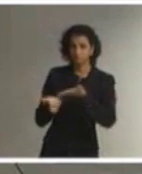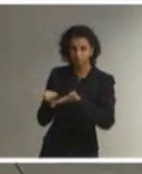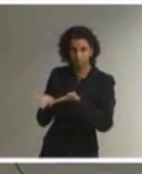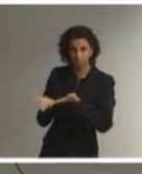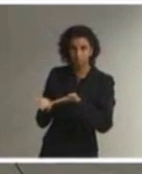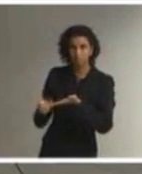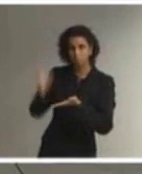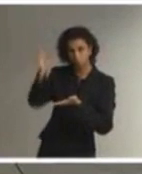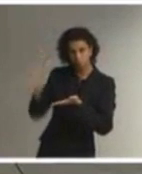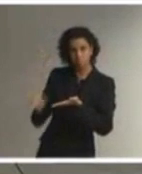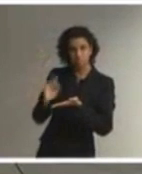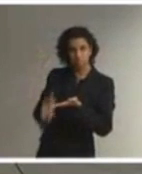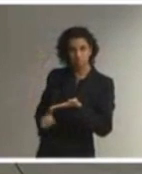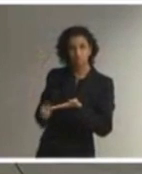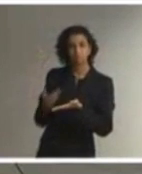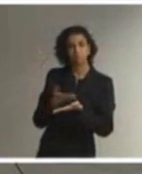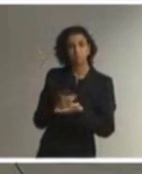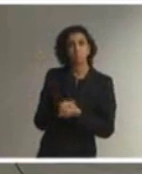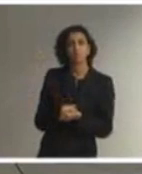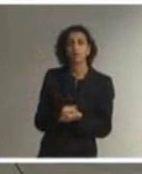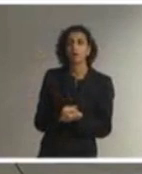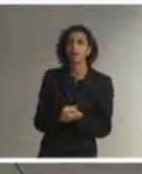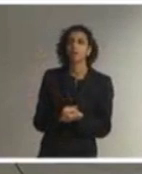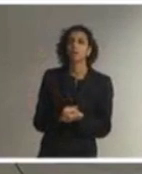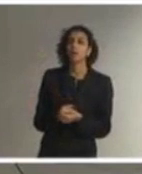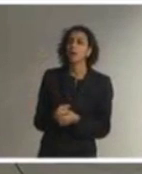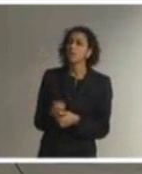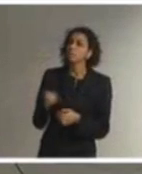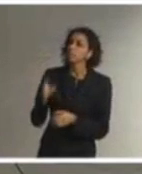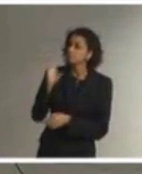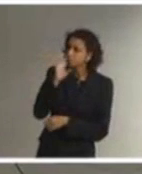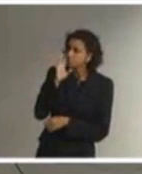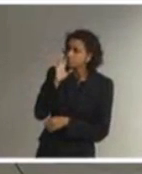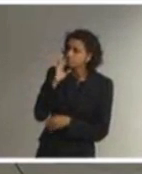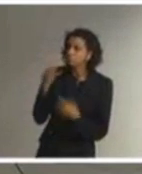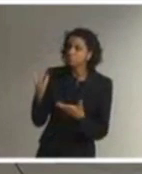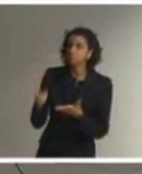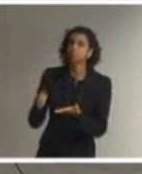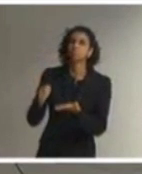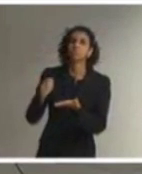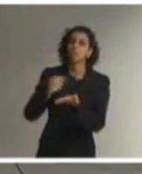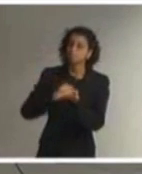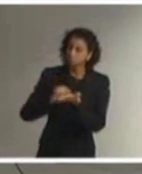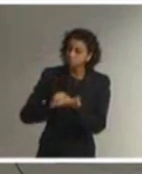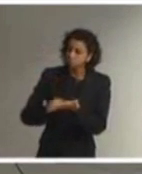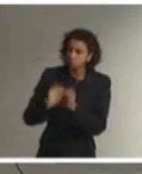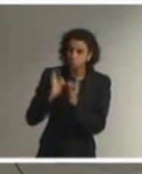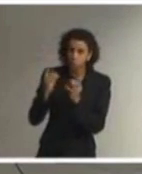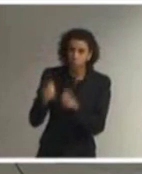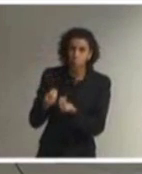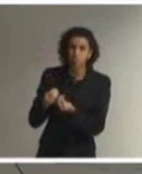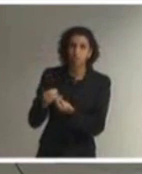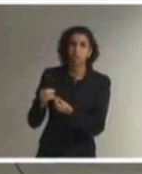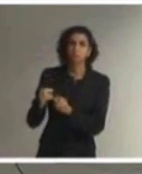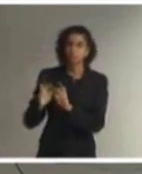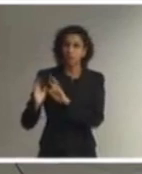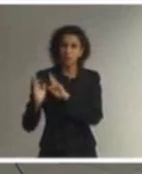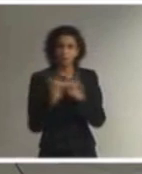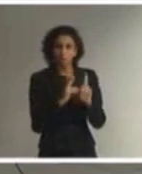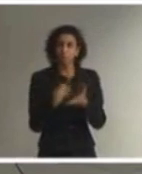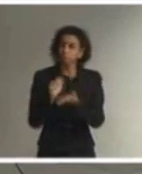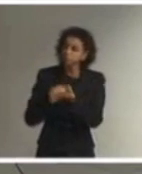atendimento, onde será feito, então, o registro dessa ocorrência. A partir do registro dessa ocorrência, será